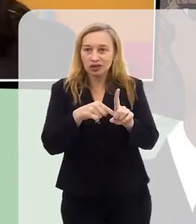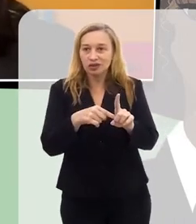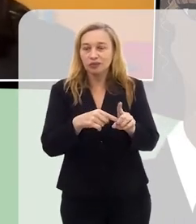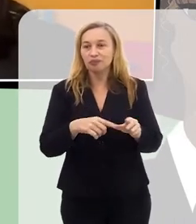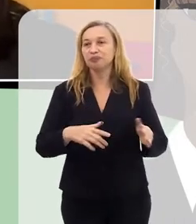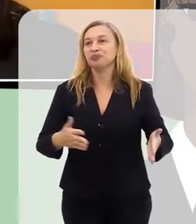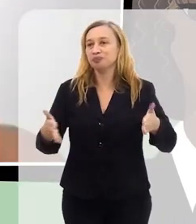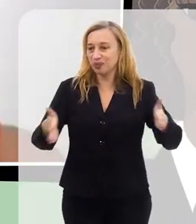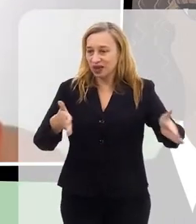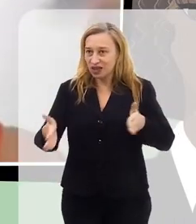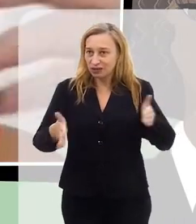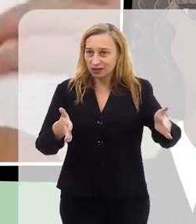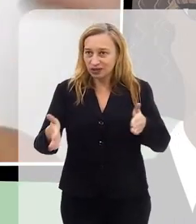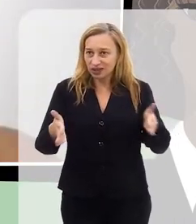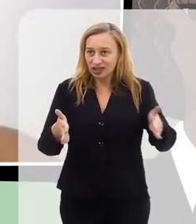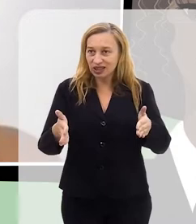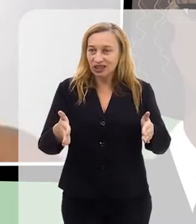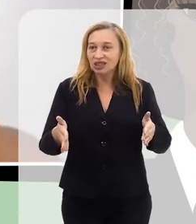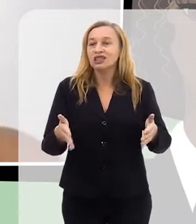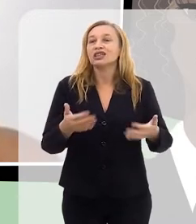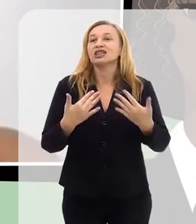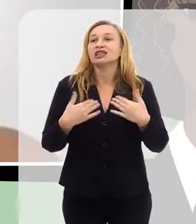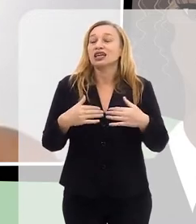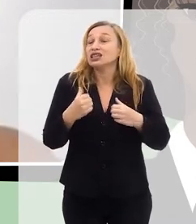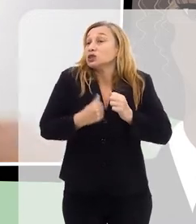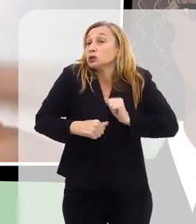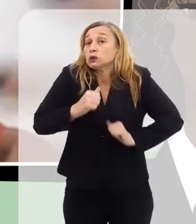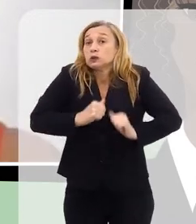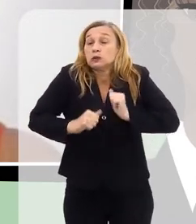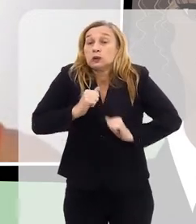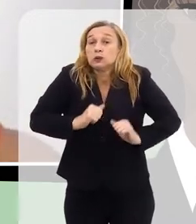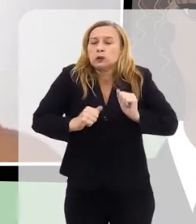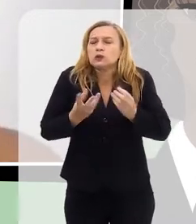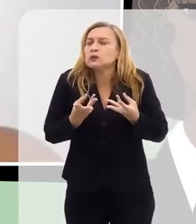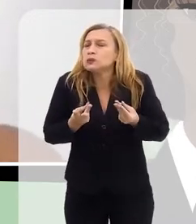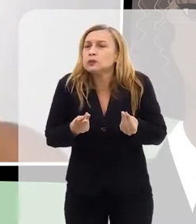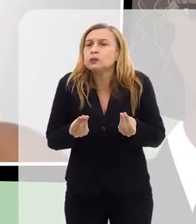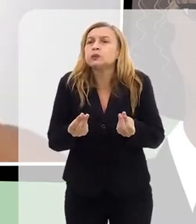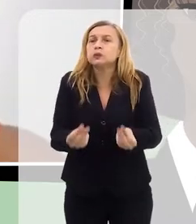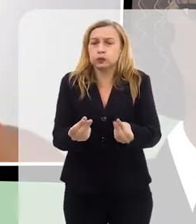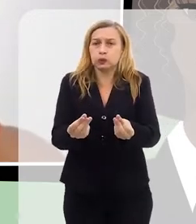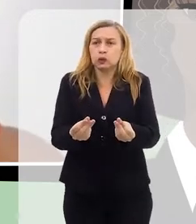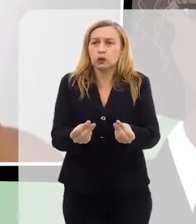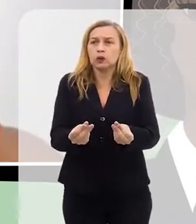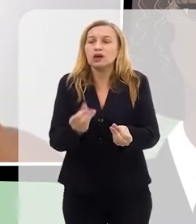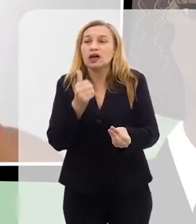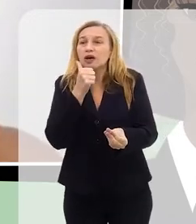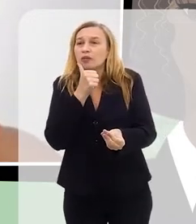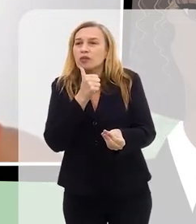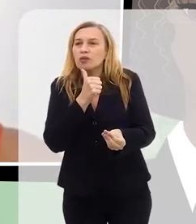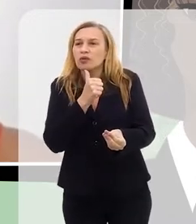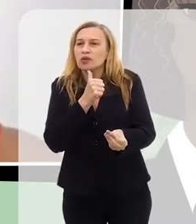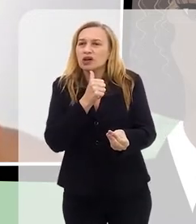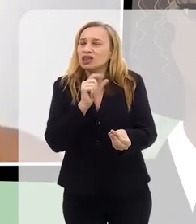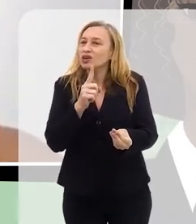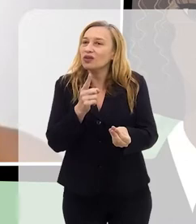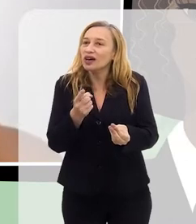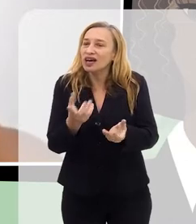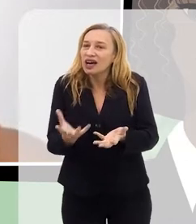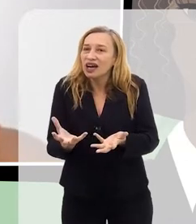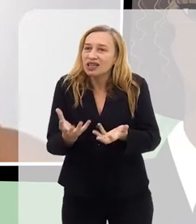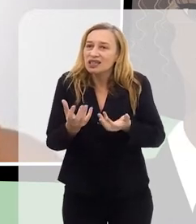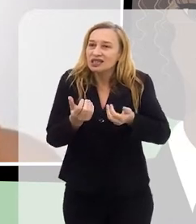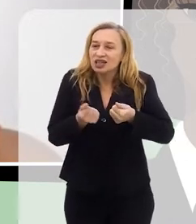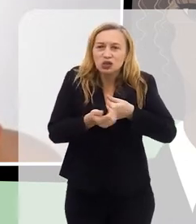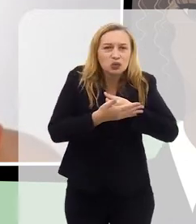com os hormônios aflorados, super sensível. À medida que essa mulher não é acolhida durante